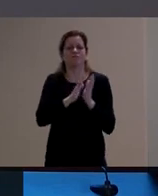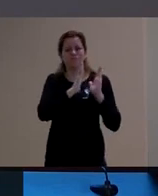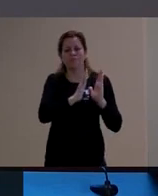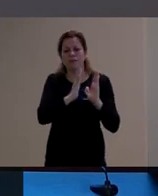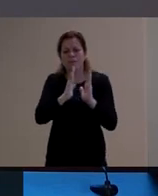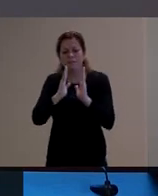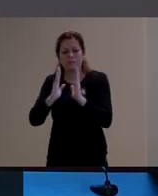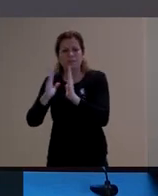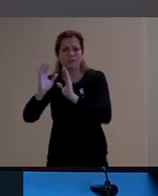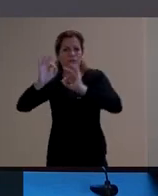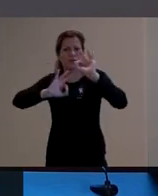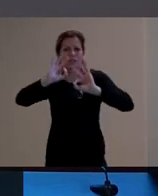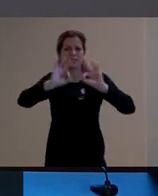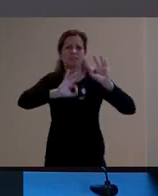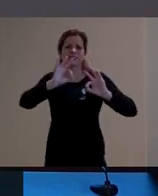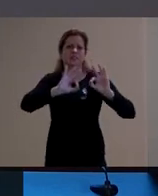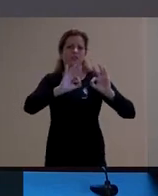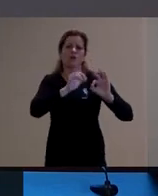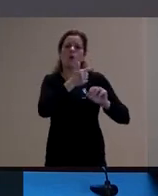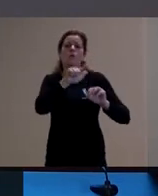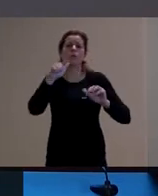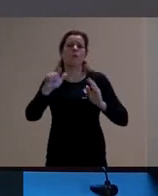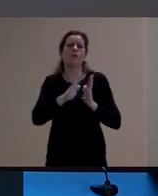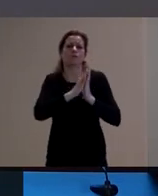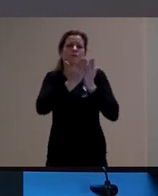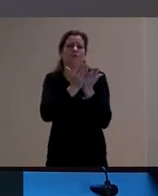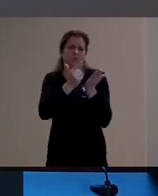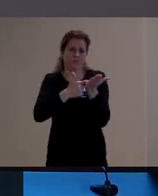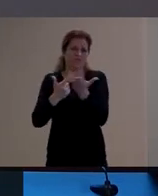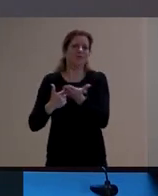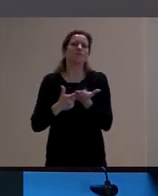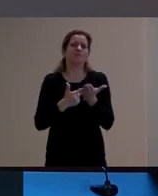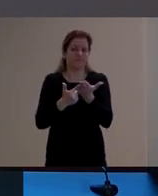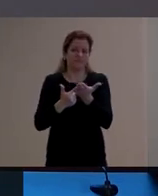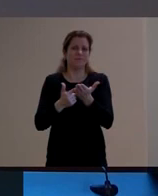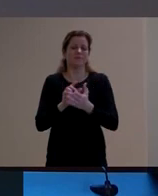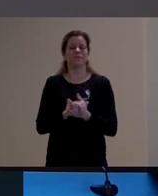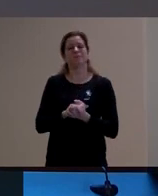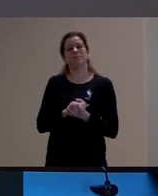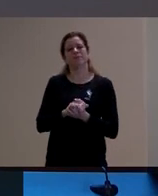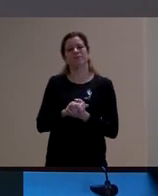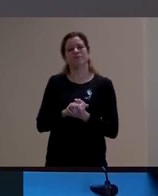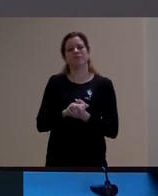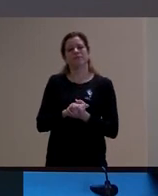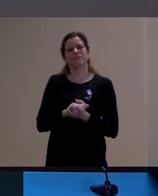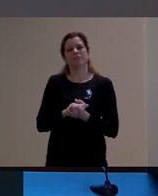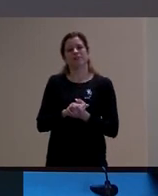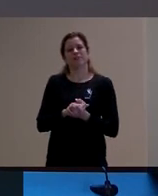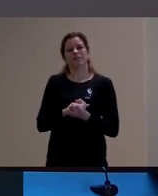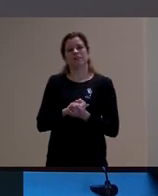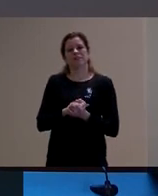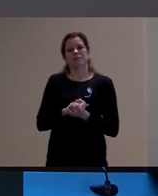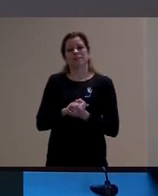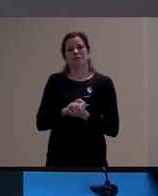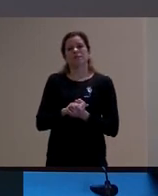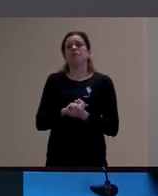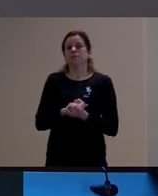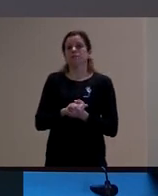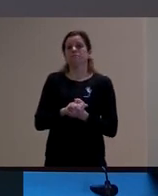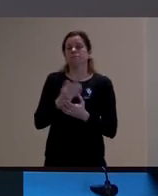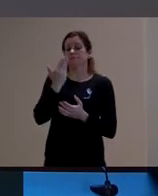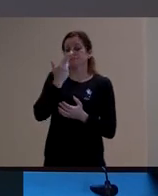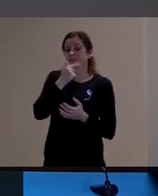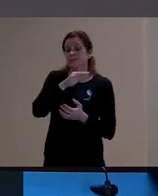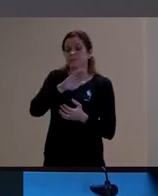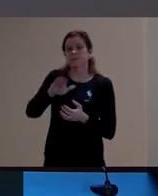em outros livros mas aqui nos interessa um pouco pegar a infância berlinense